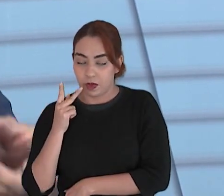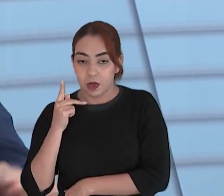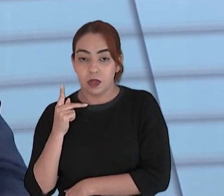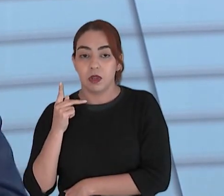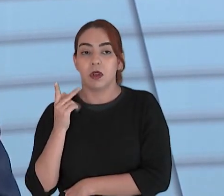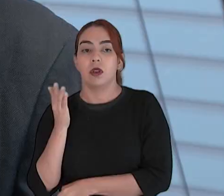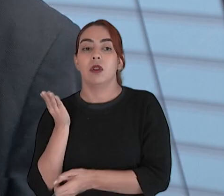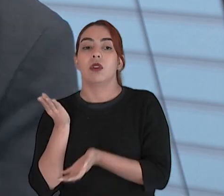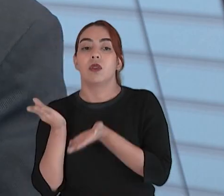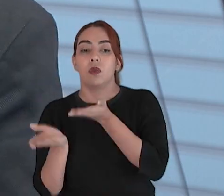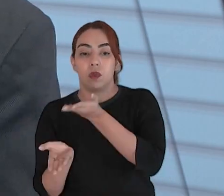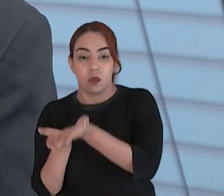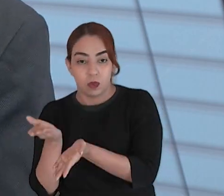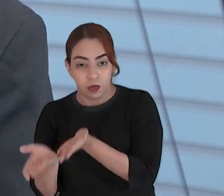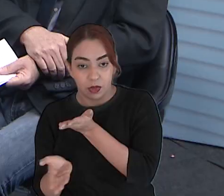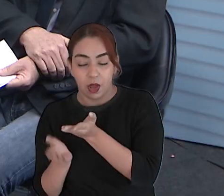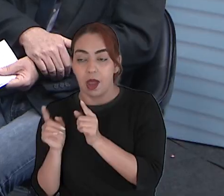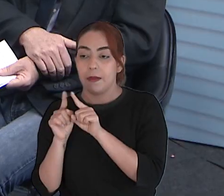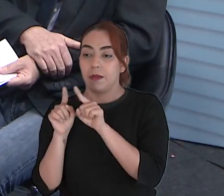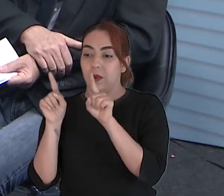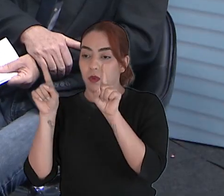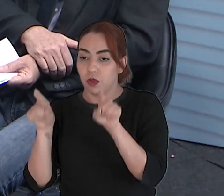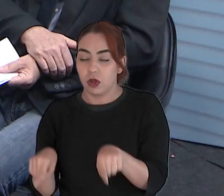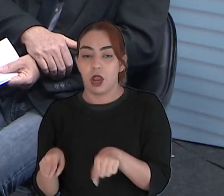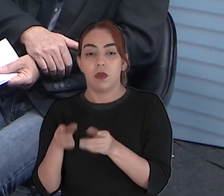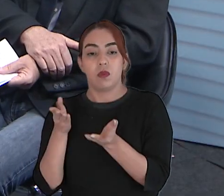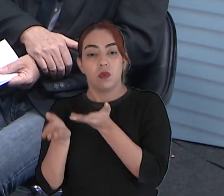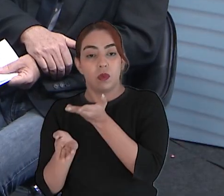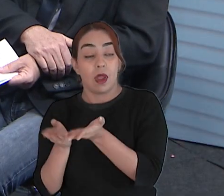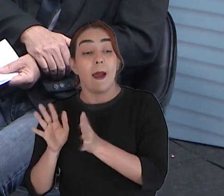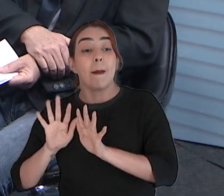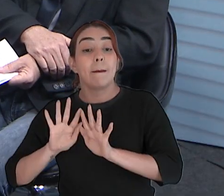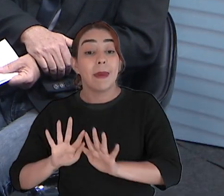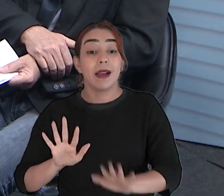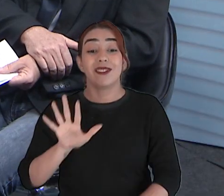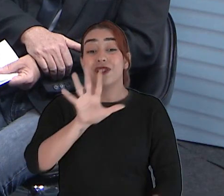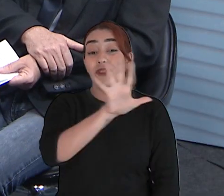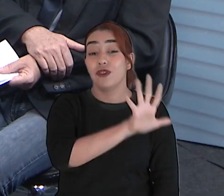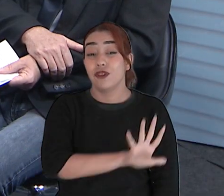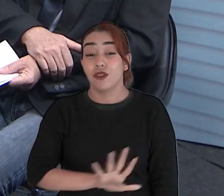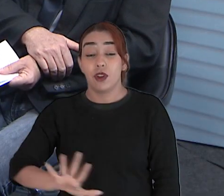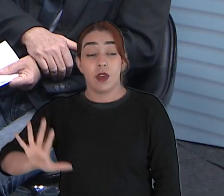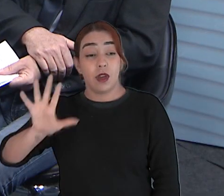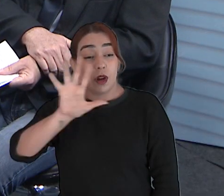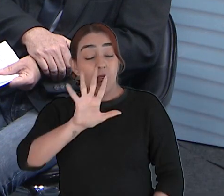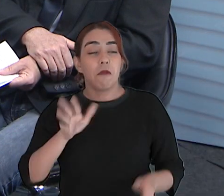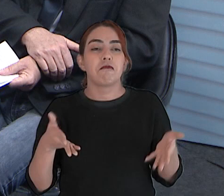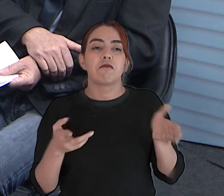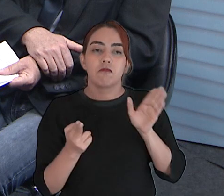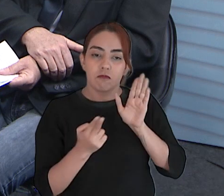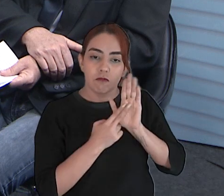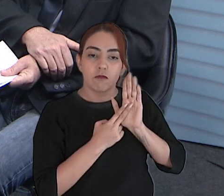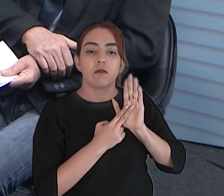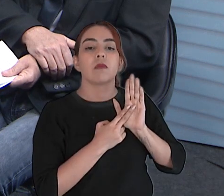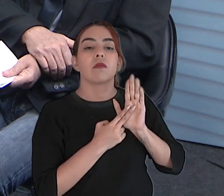discutir os grandes projetos e nós estamos cumprindo aqui com essa nossa com esse nosso compromisso